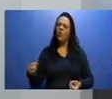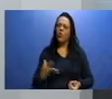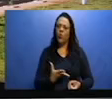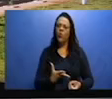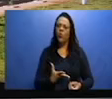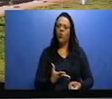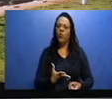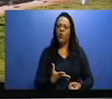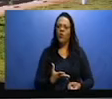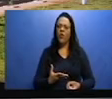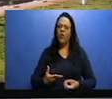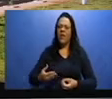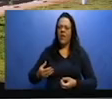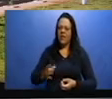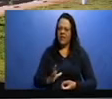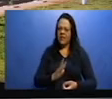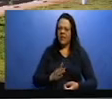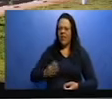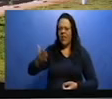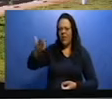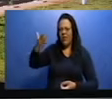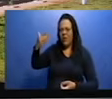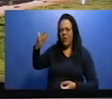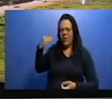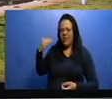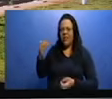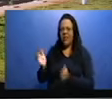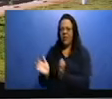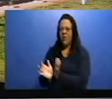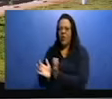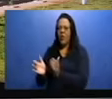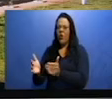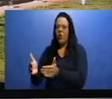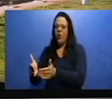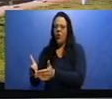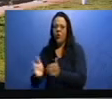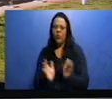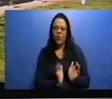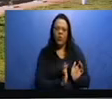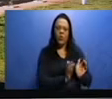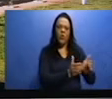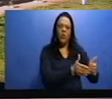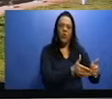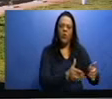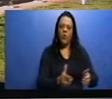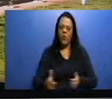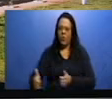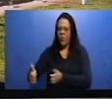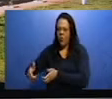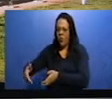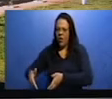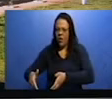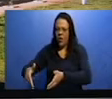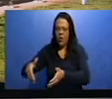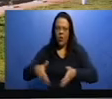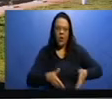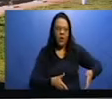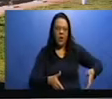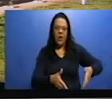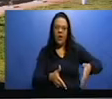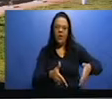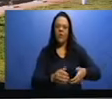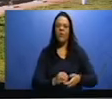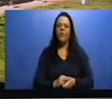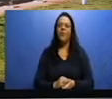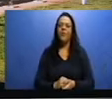na antiguidade, elas eram pequenas aldeias, nas margens dos rios. E faz poucos anos que a maior parte da